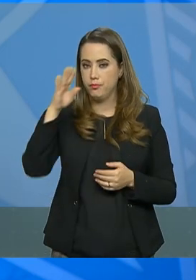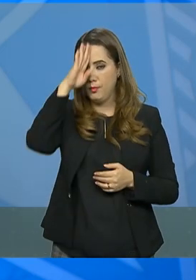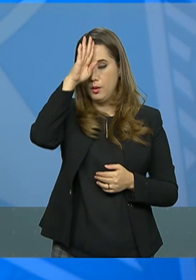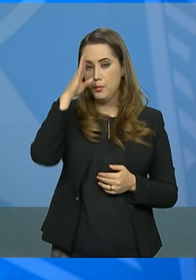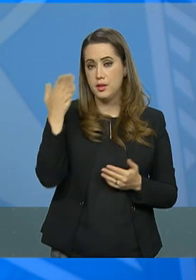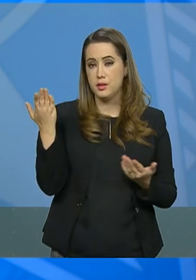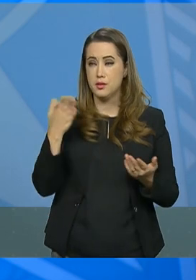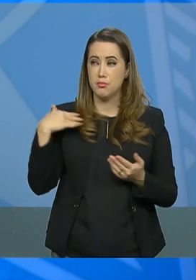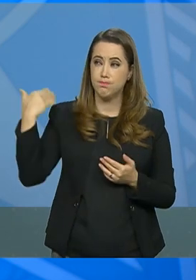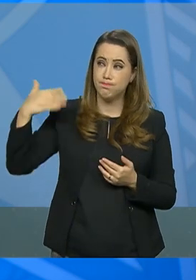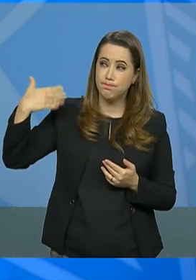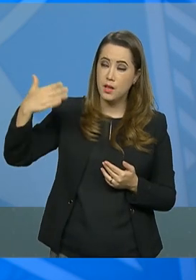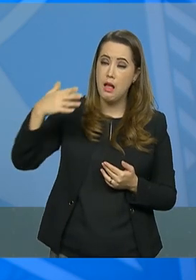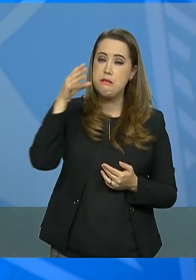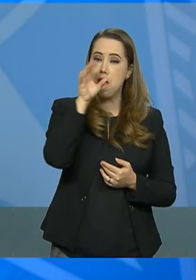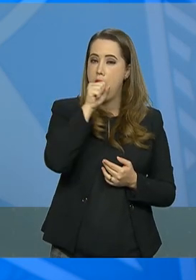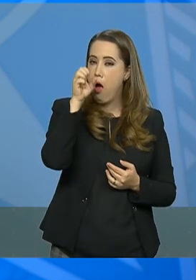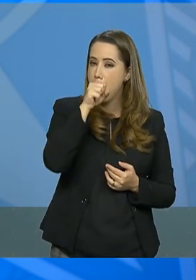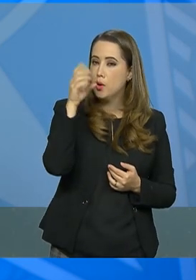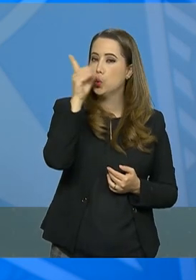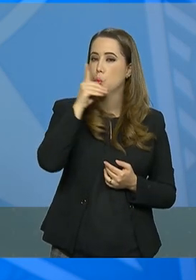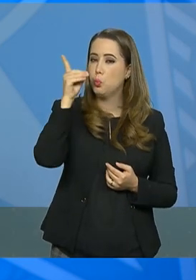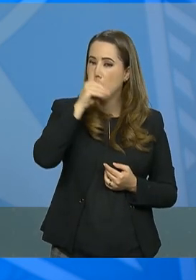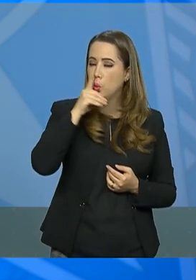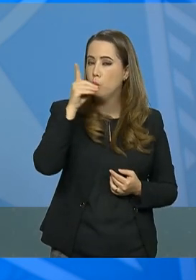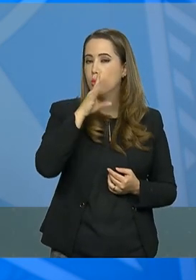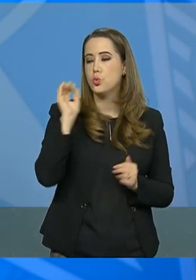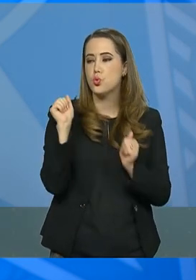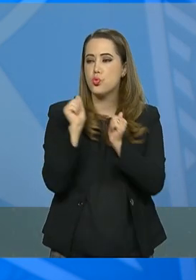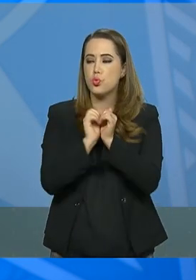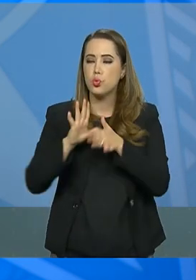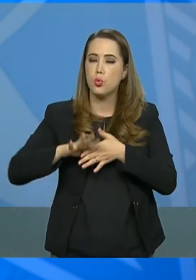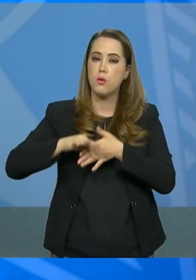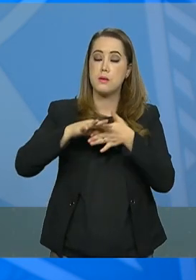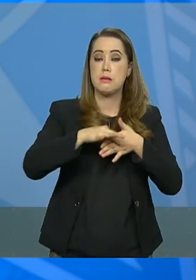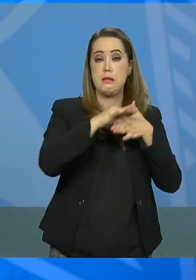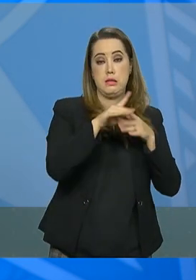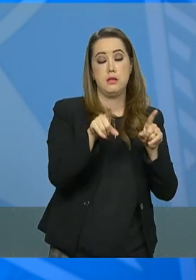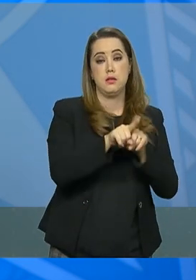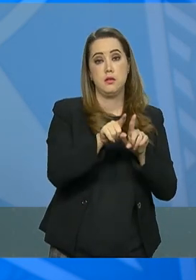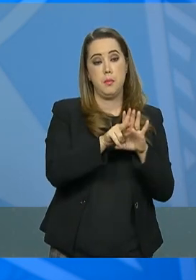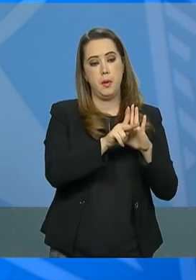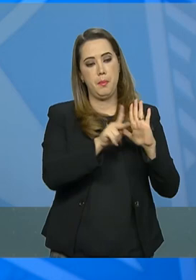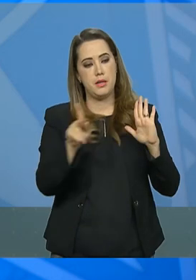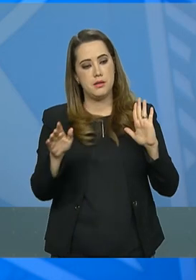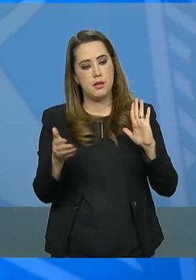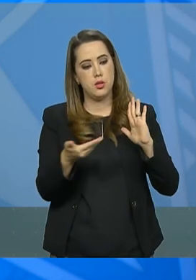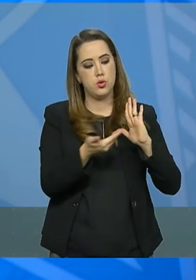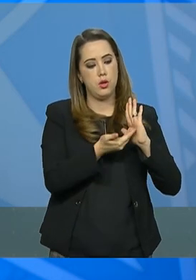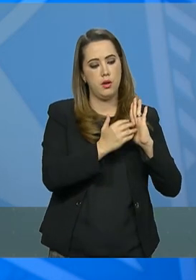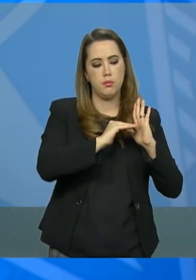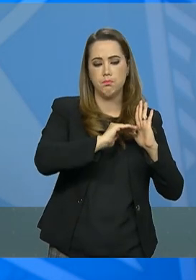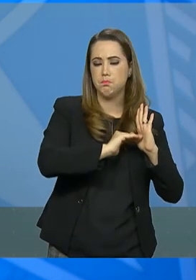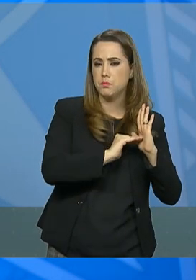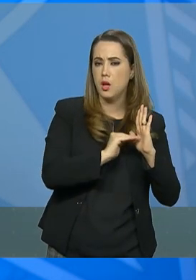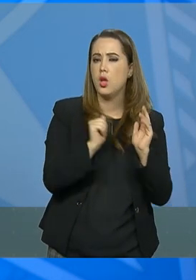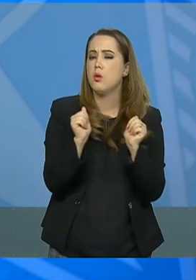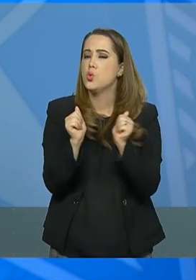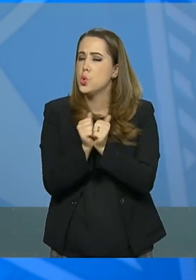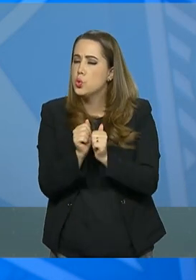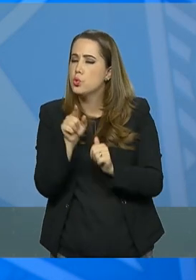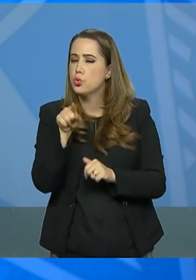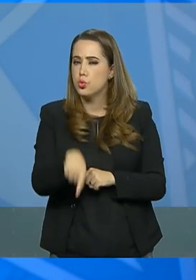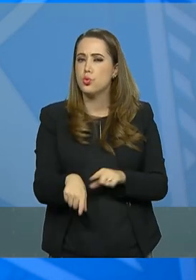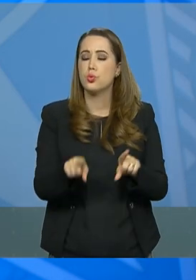ao longo do final de semana, junto com os seus líderes, junto com os presidentes das casas, mais especialmente junto com o